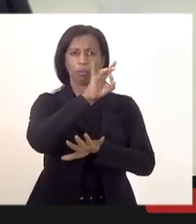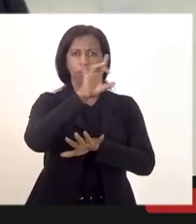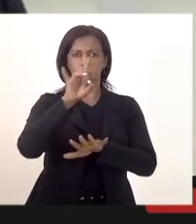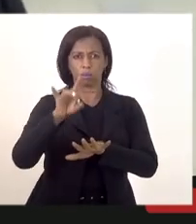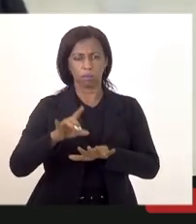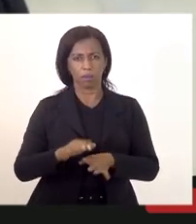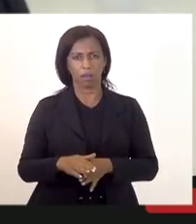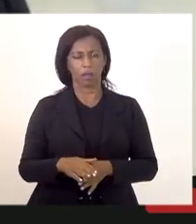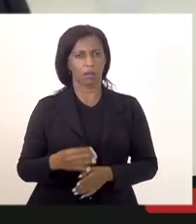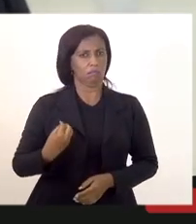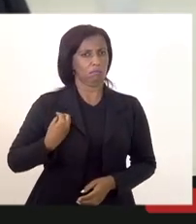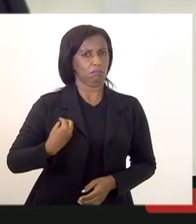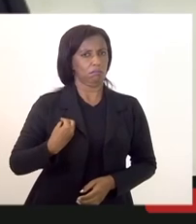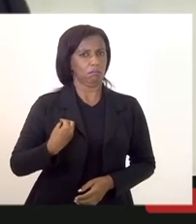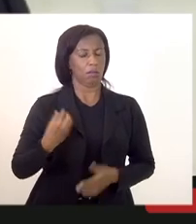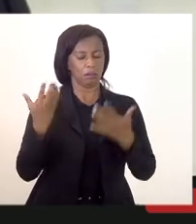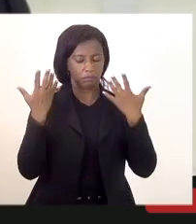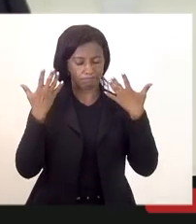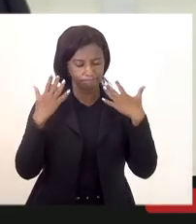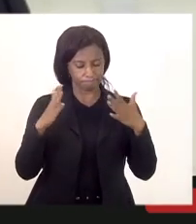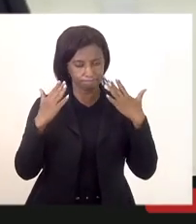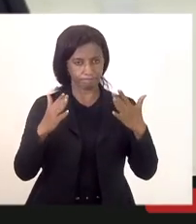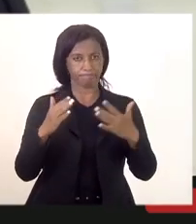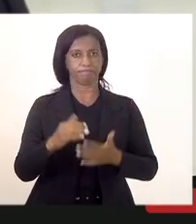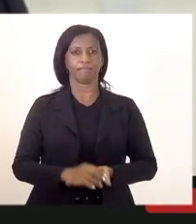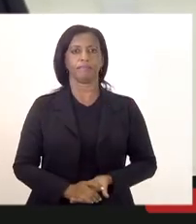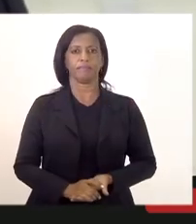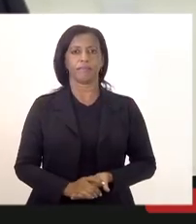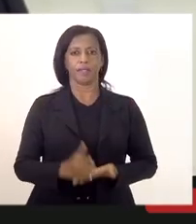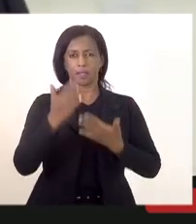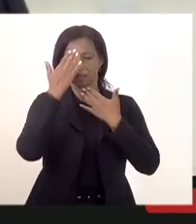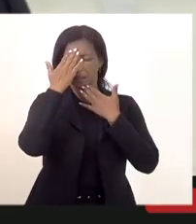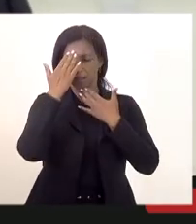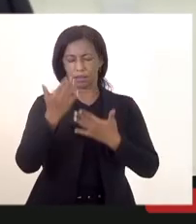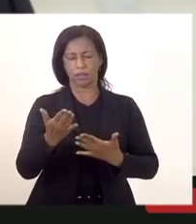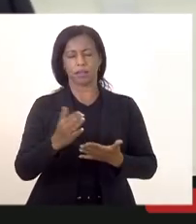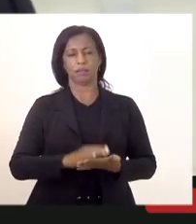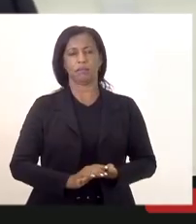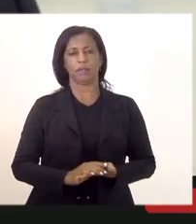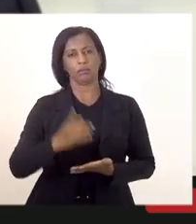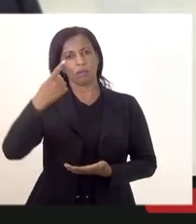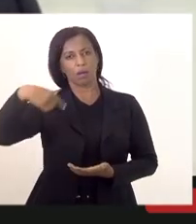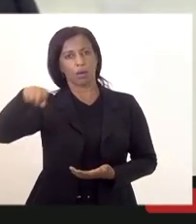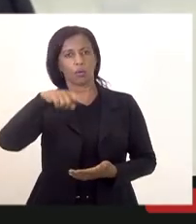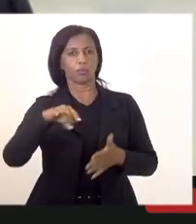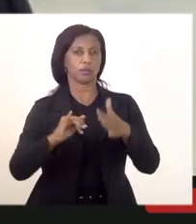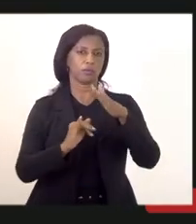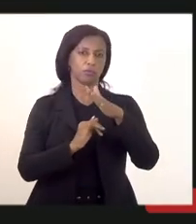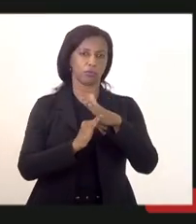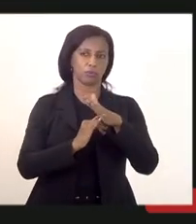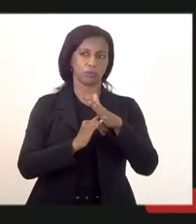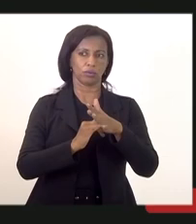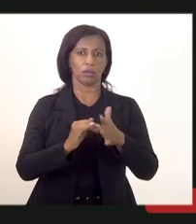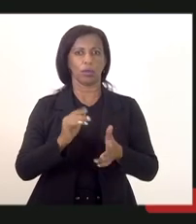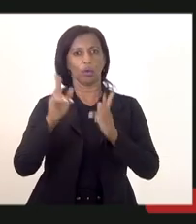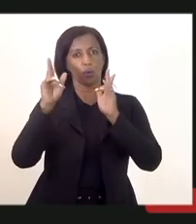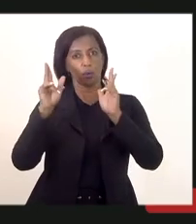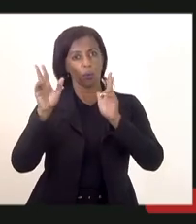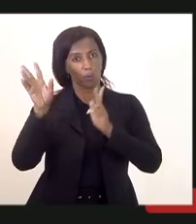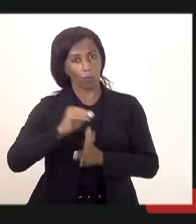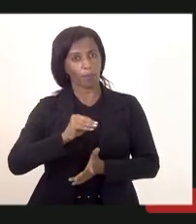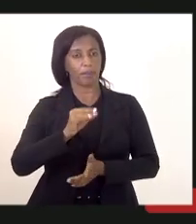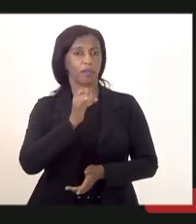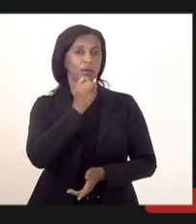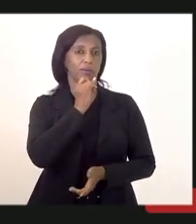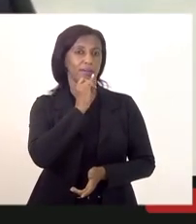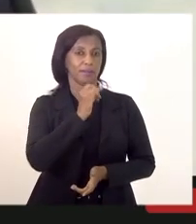pessoalmente merece nossos aplausos e agradecimentos e que isso sirva de modelo para as outras instituições obrigado passar a palavra